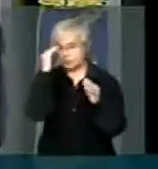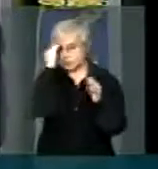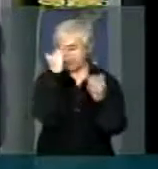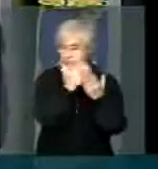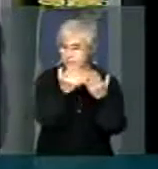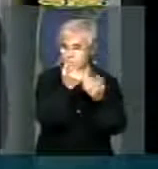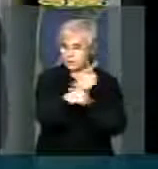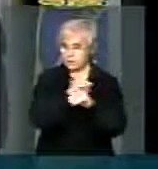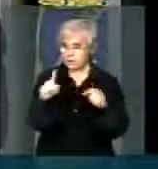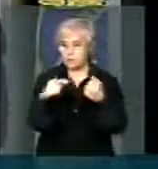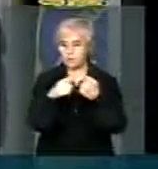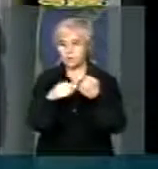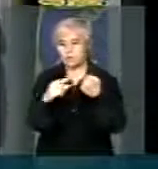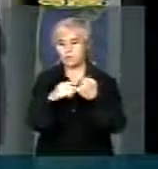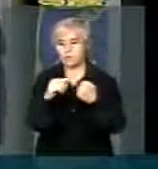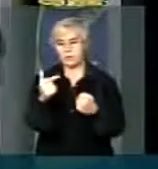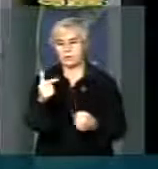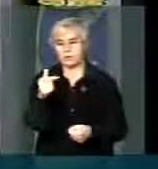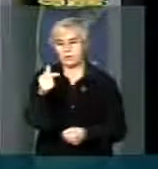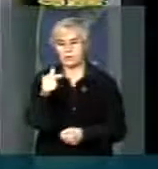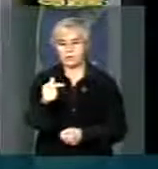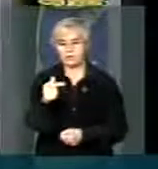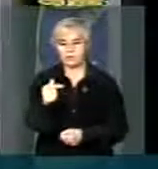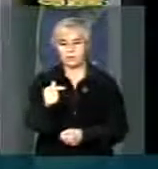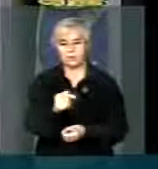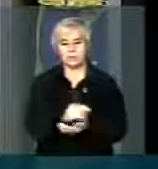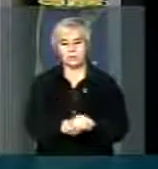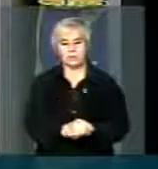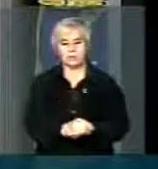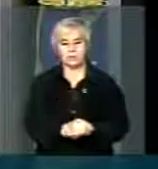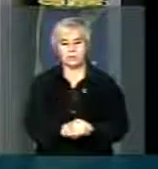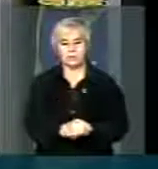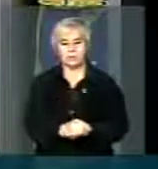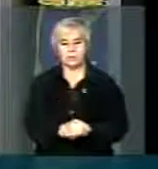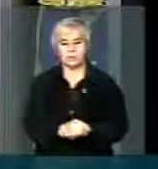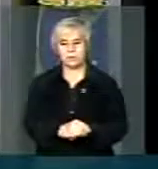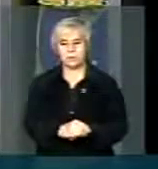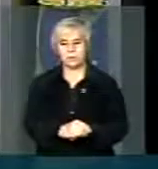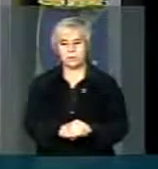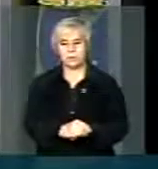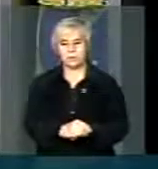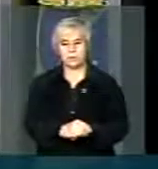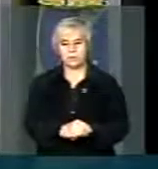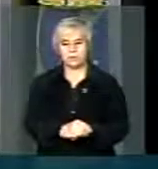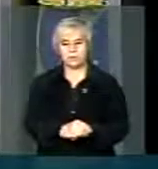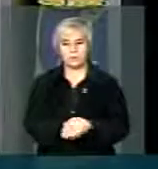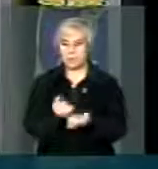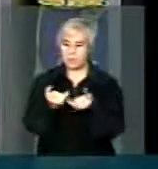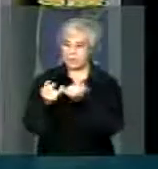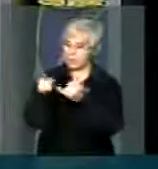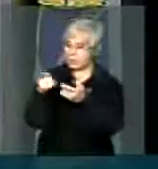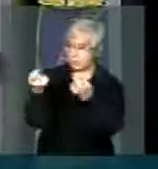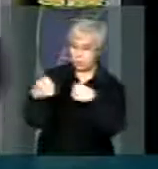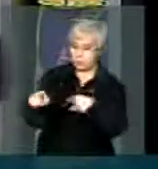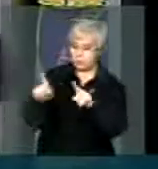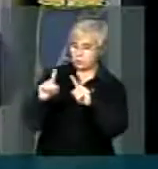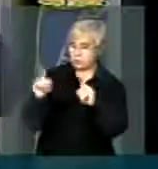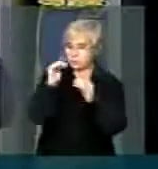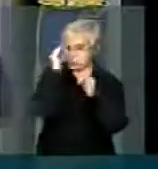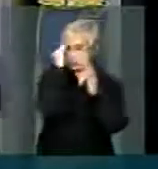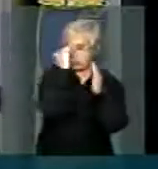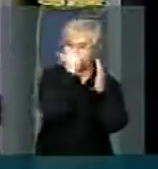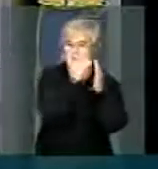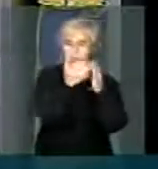17, como se eles não precisassem cumprir com uma legislação federal. Aliás, a